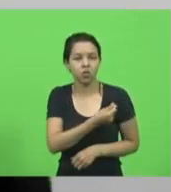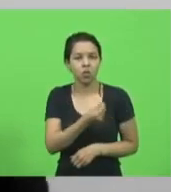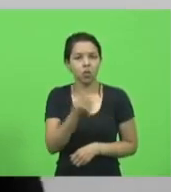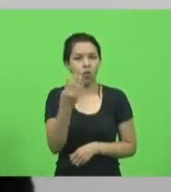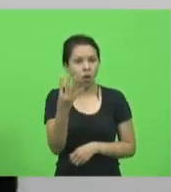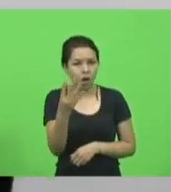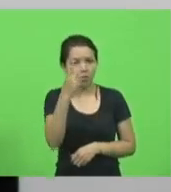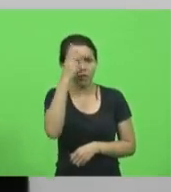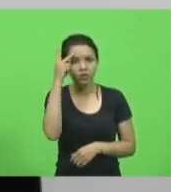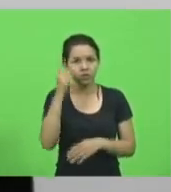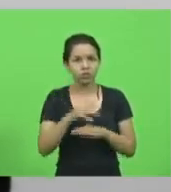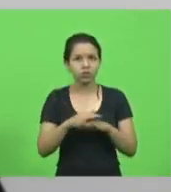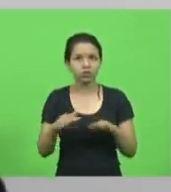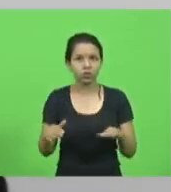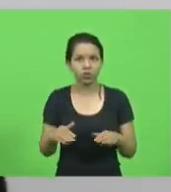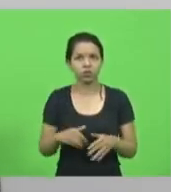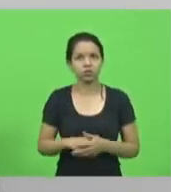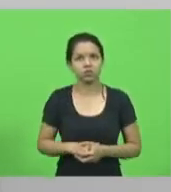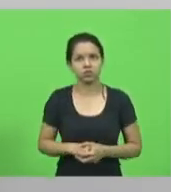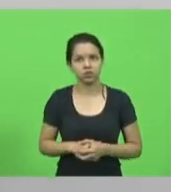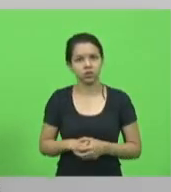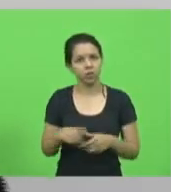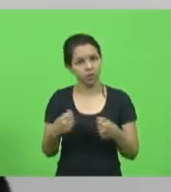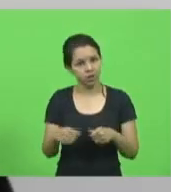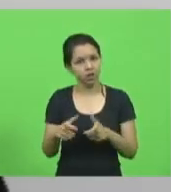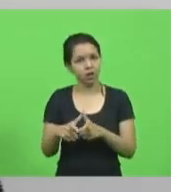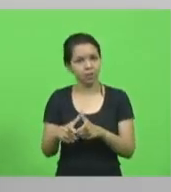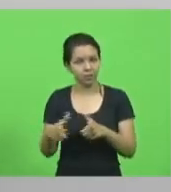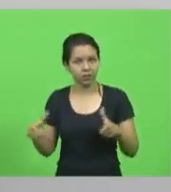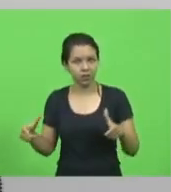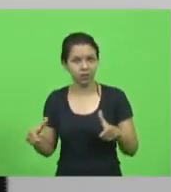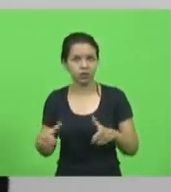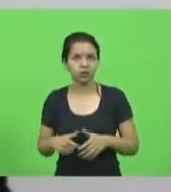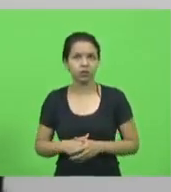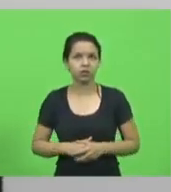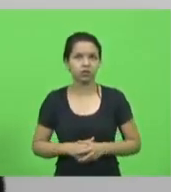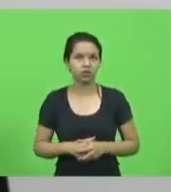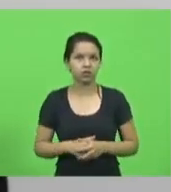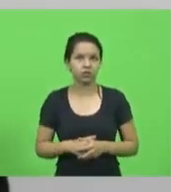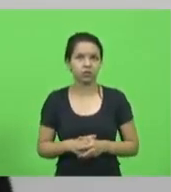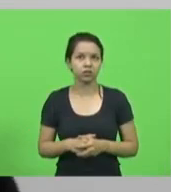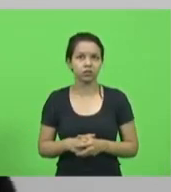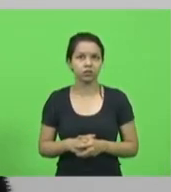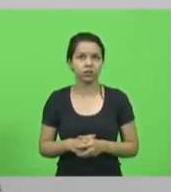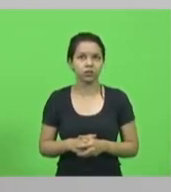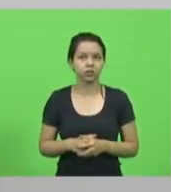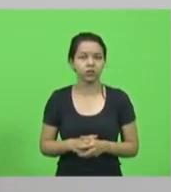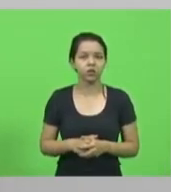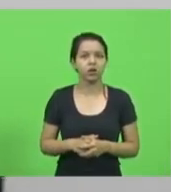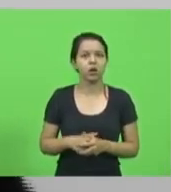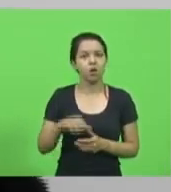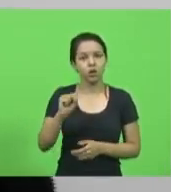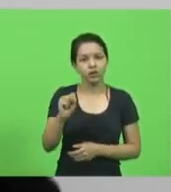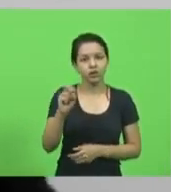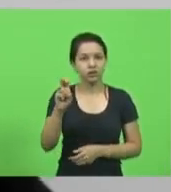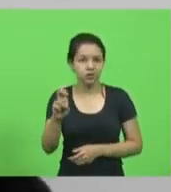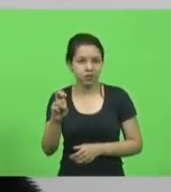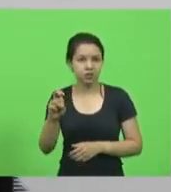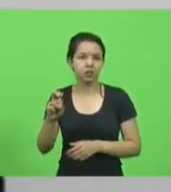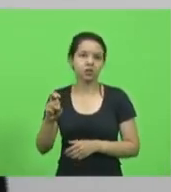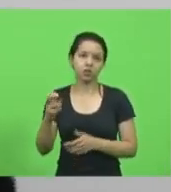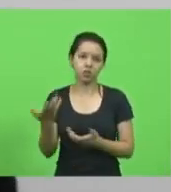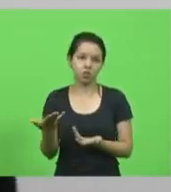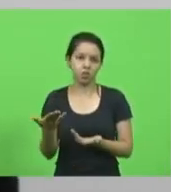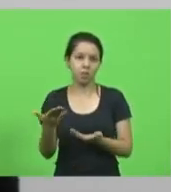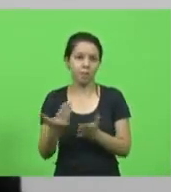ampliar. Quem sabe já incluir os acima de 85, de 80, enfim, para que